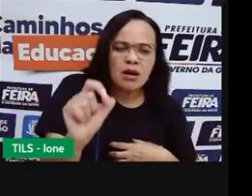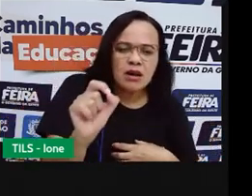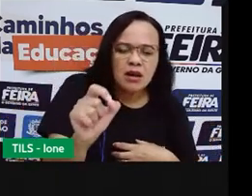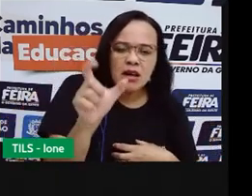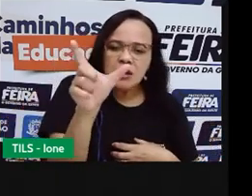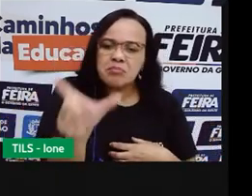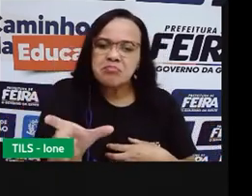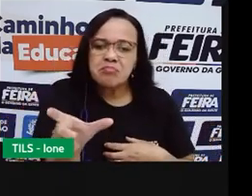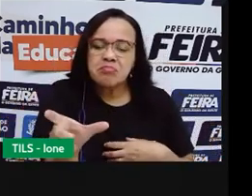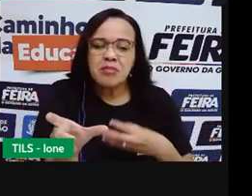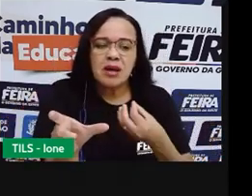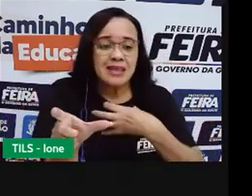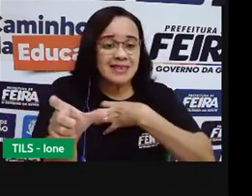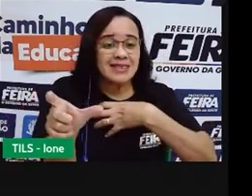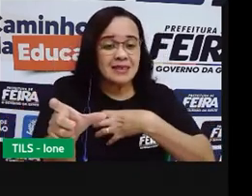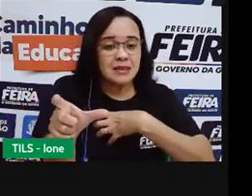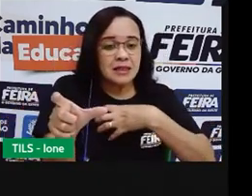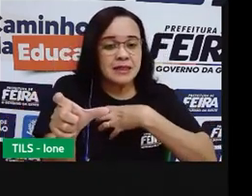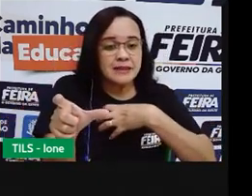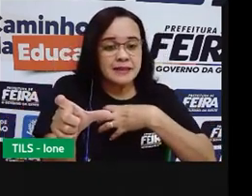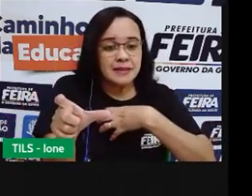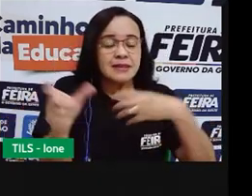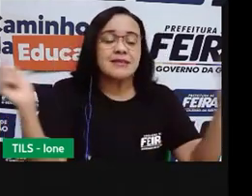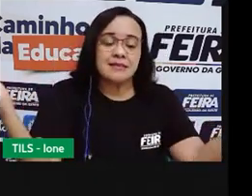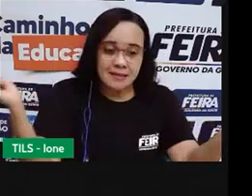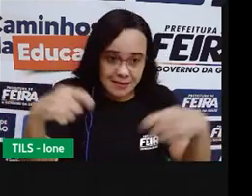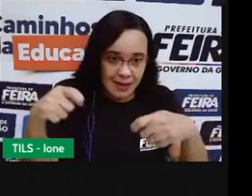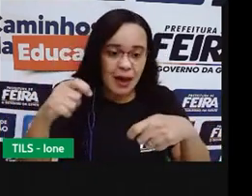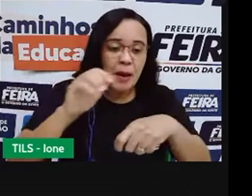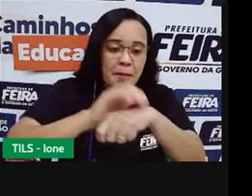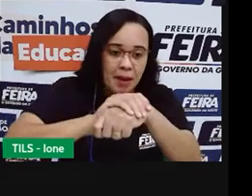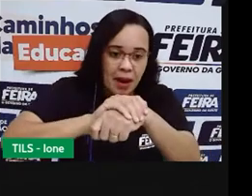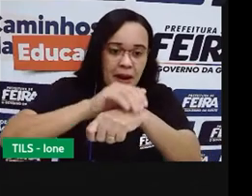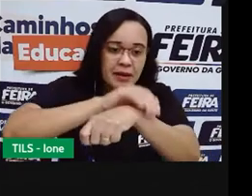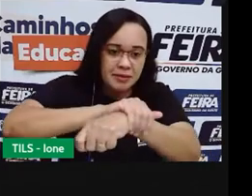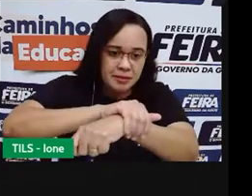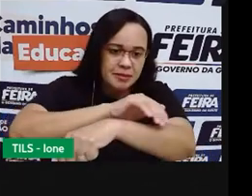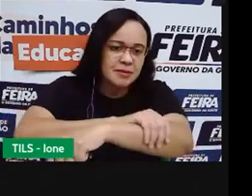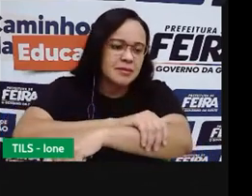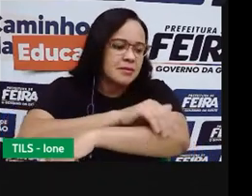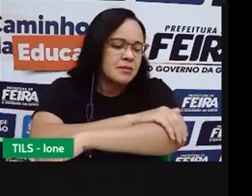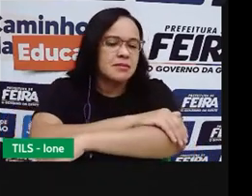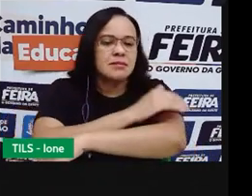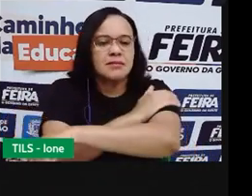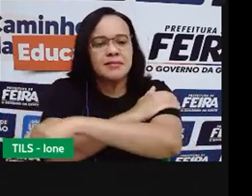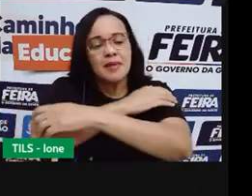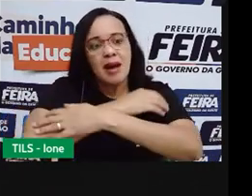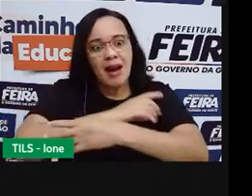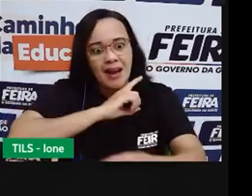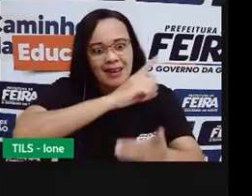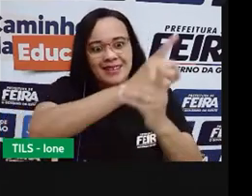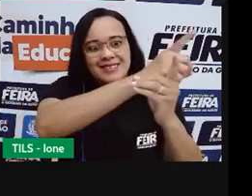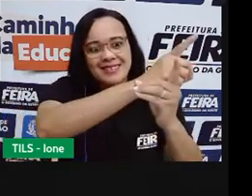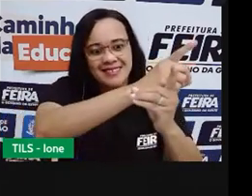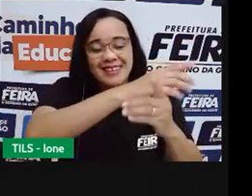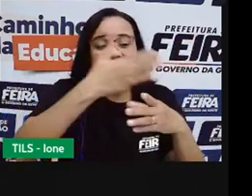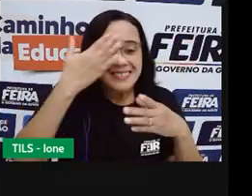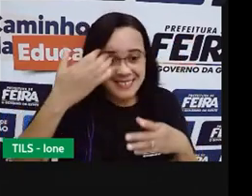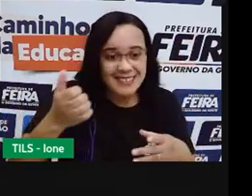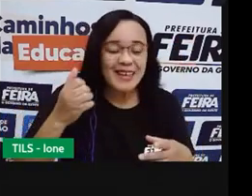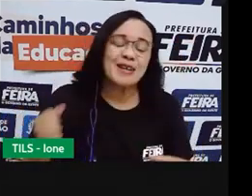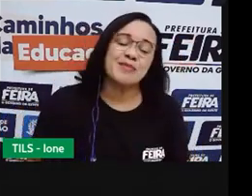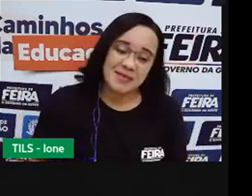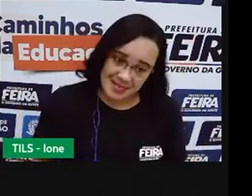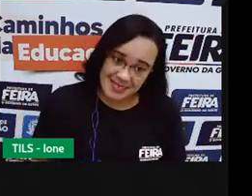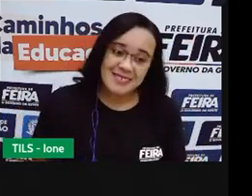tato Ela vai tocando Ali ó Apalpando Passando a mão Para ver Que objeto é Que pessoa é